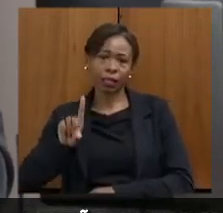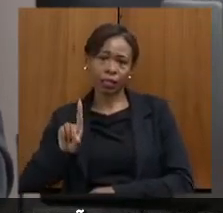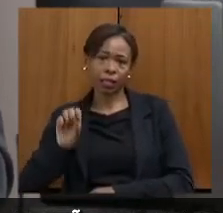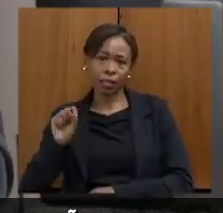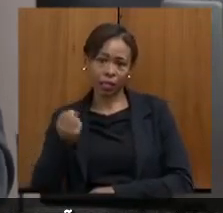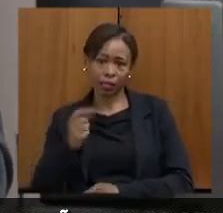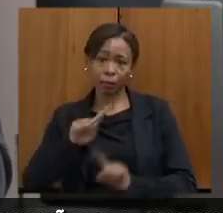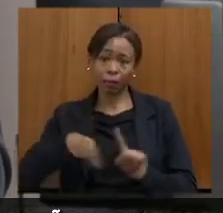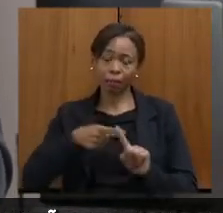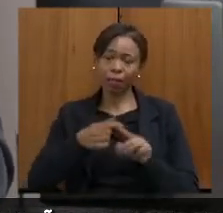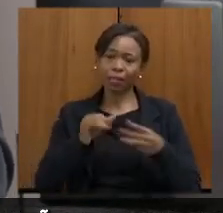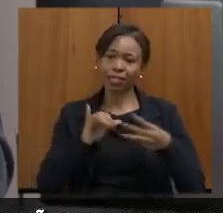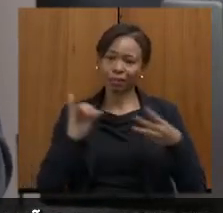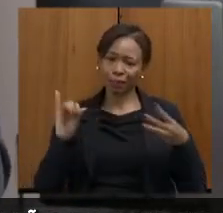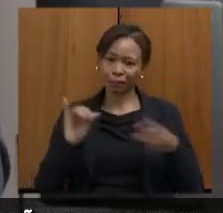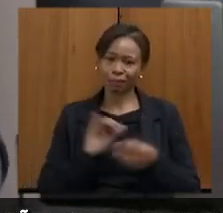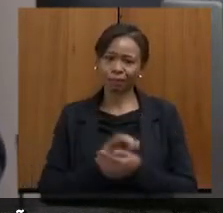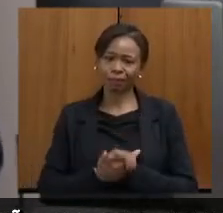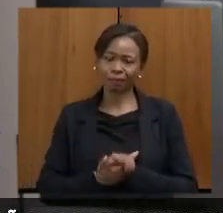Acabou.